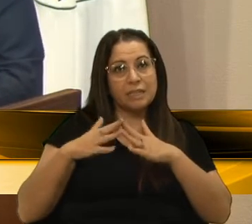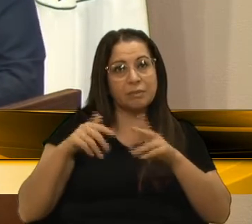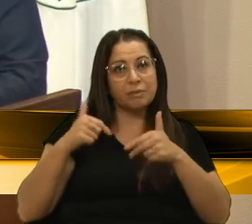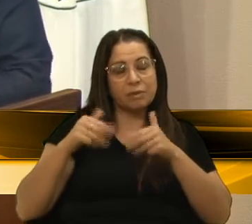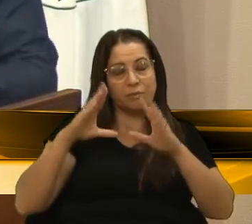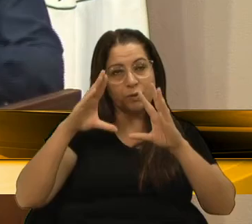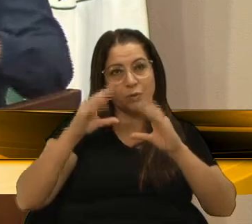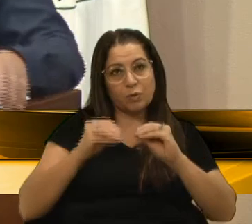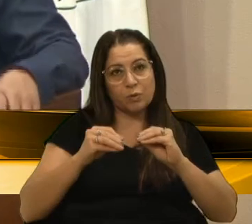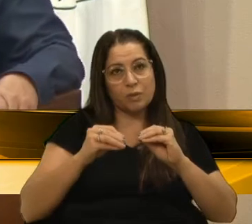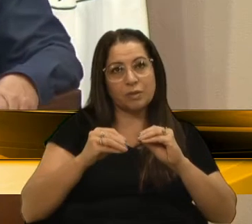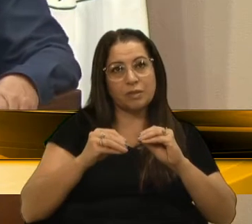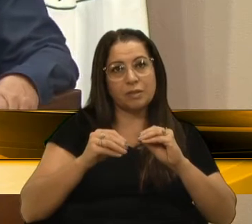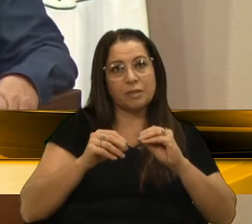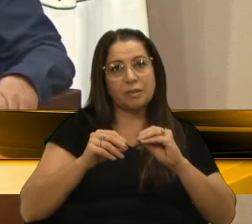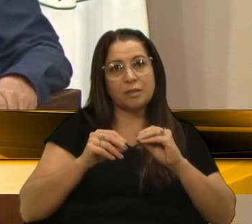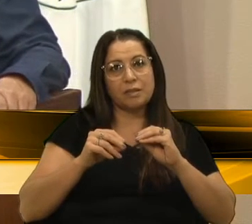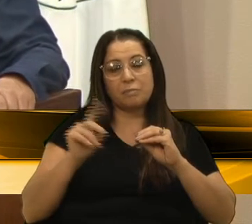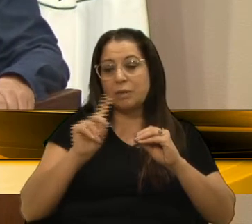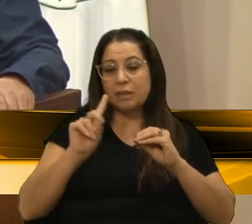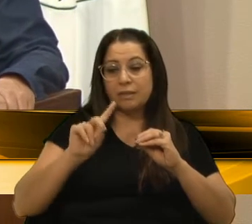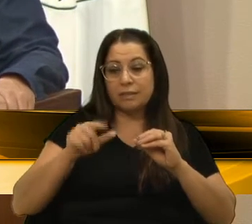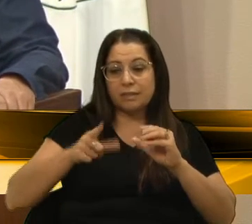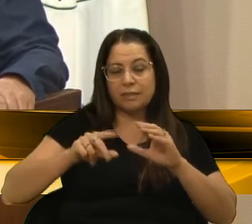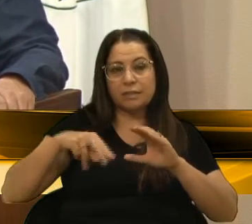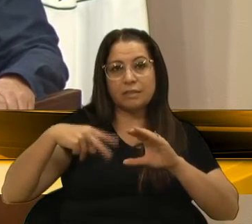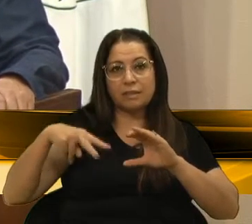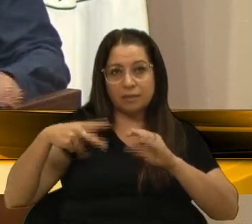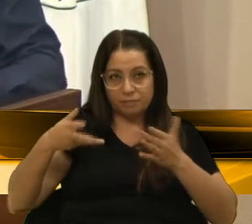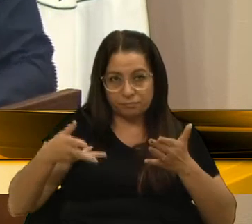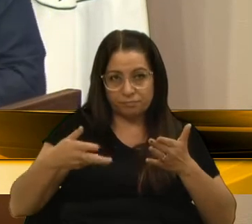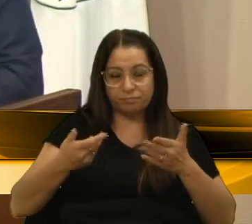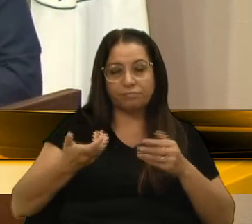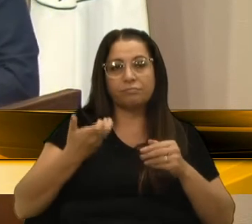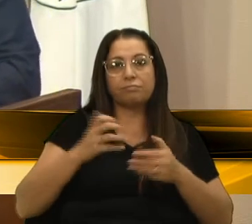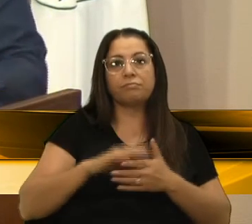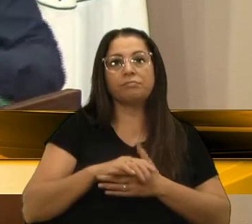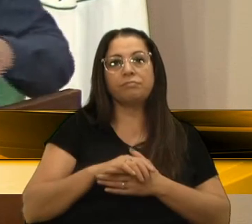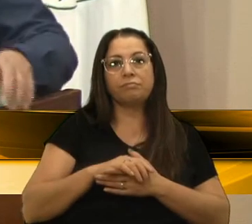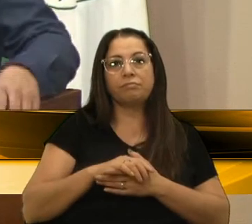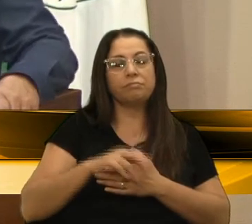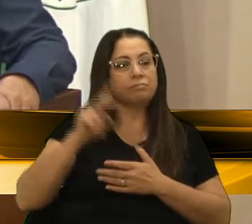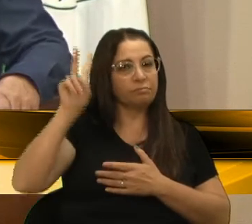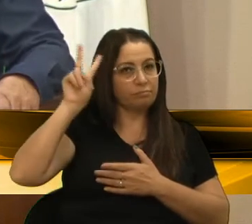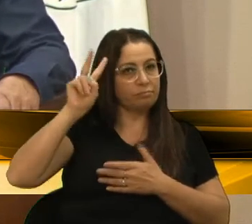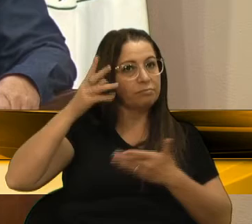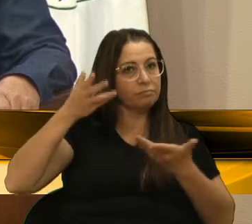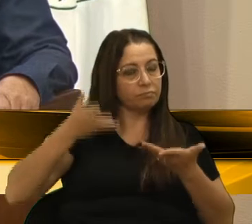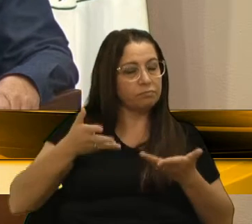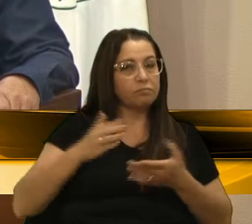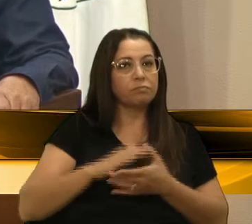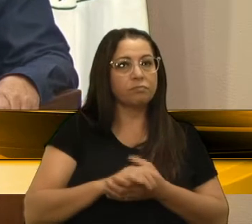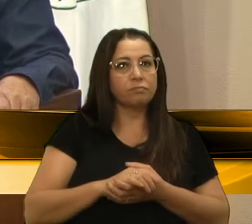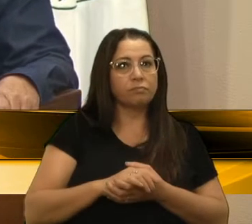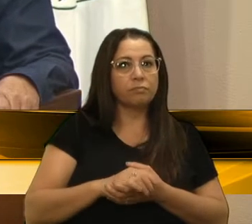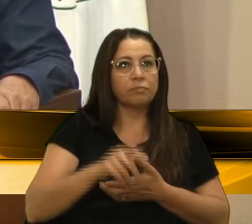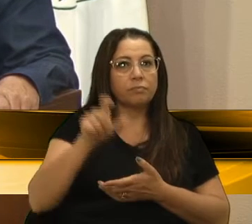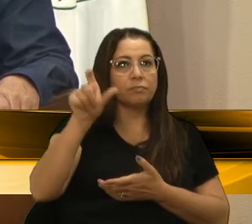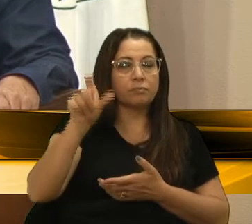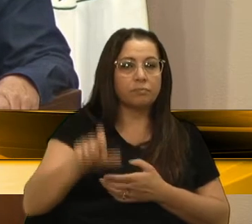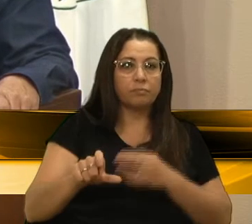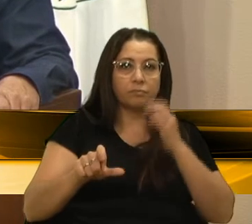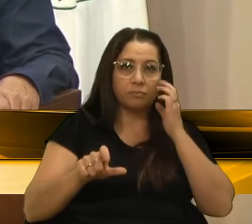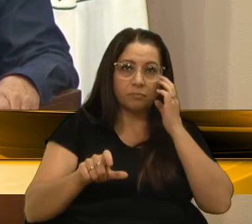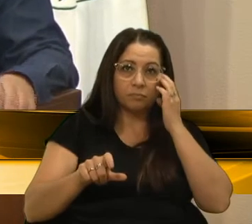de noite, mesmo que eu não estava na Câmara, então assim, eu quero recordar hoje, essa pessoa que,